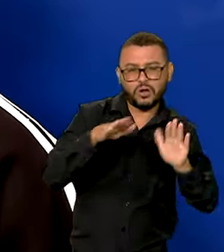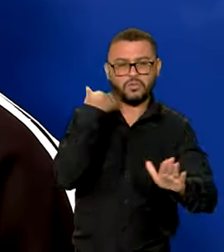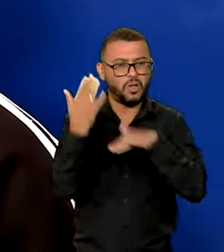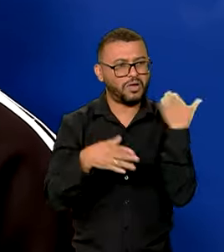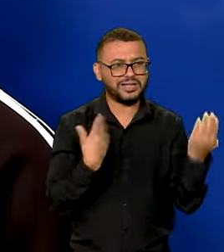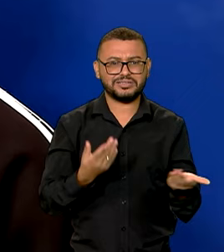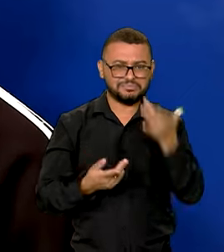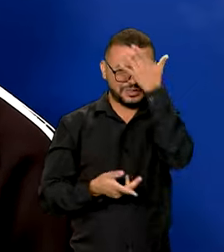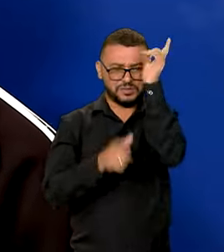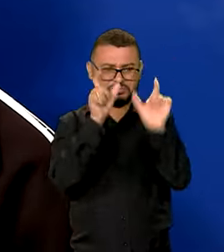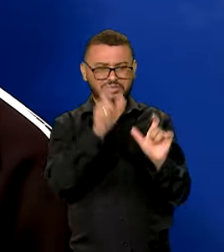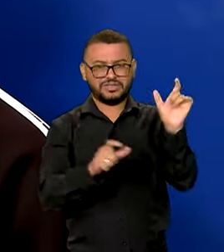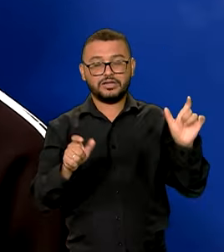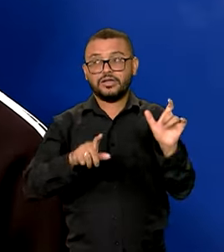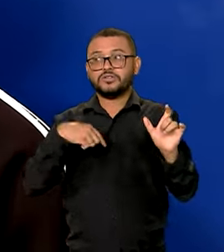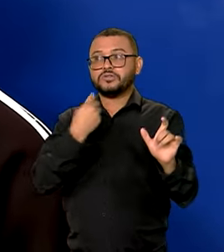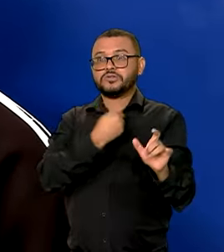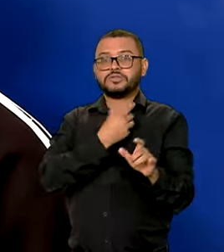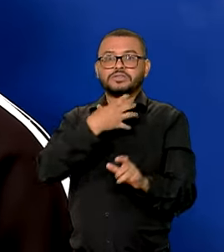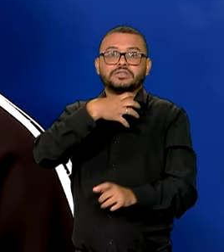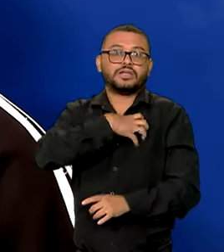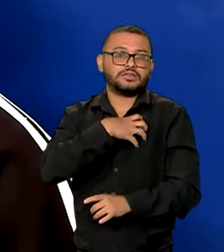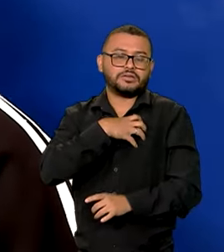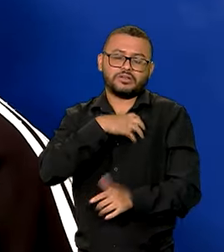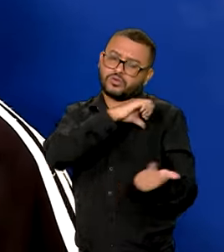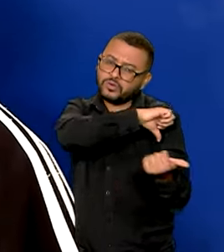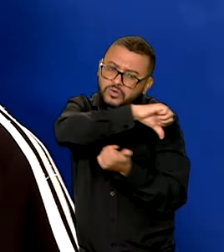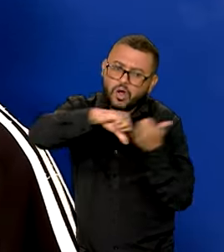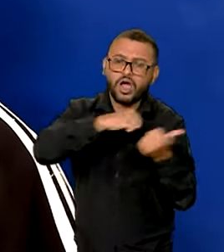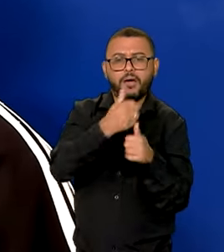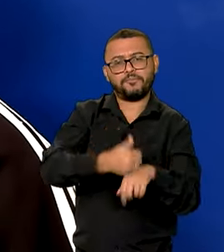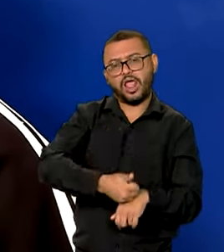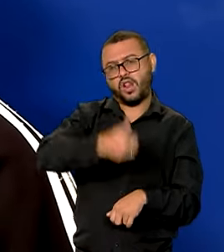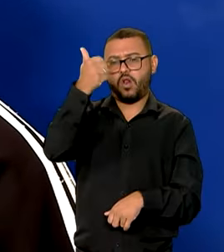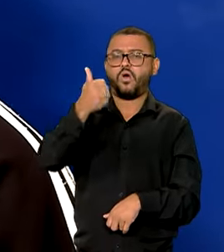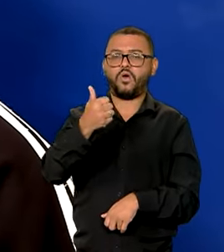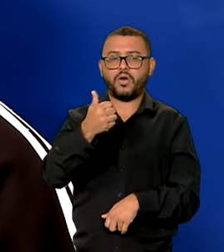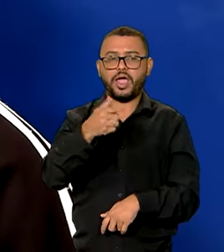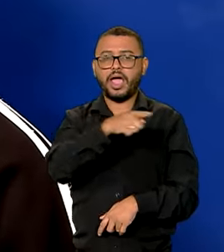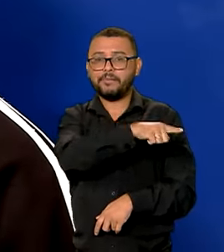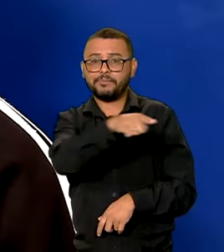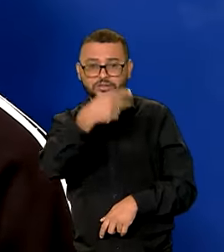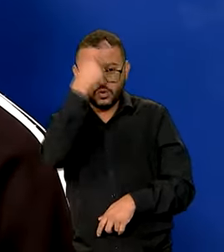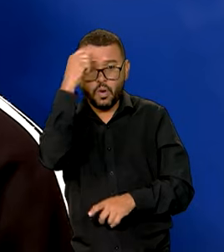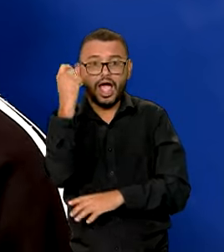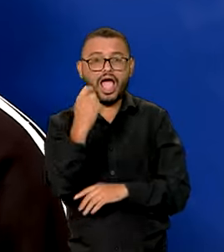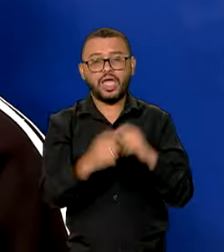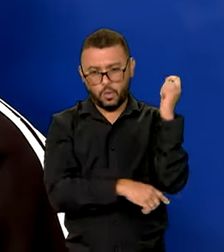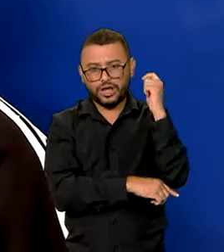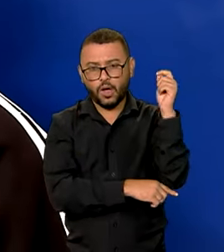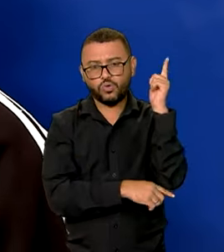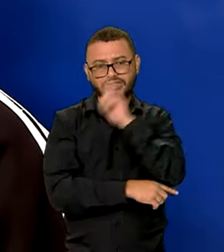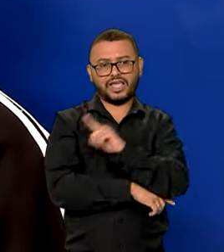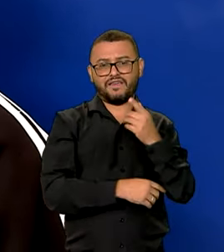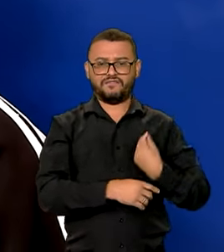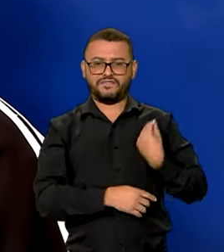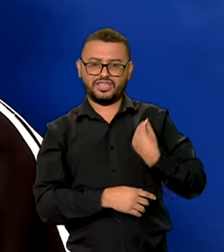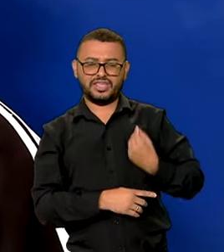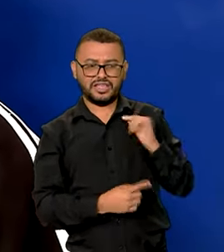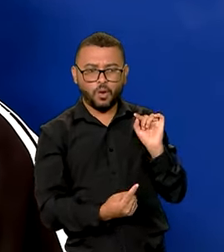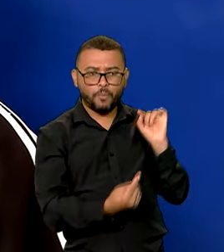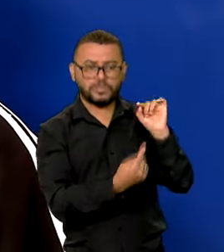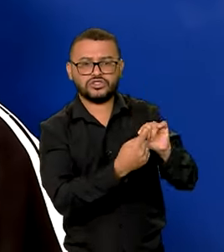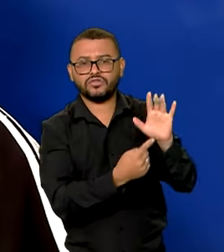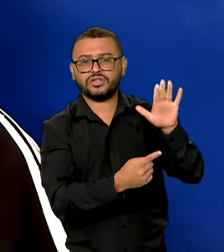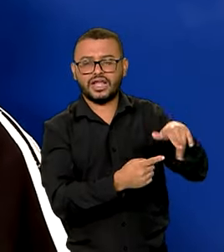mesmo, né? A gente espera que tudo melhore daqui pra frente. Que o pessoal possa conseguir o que eles tinham, né? O objetivo do